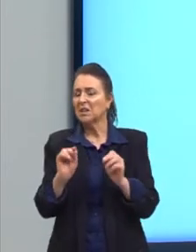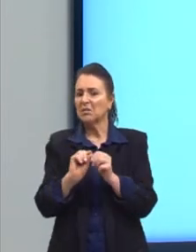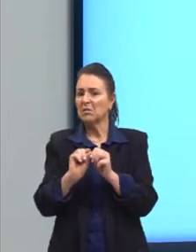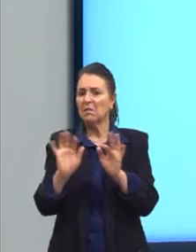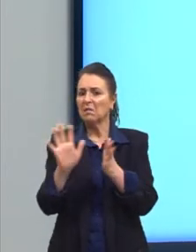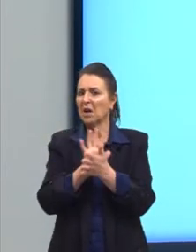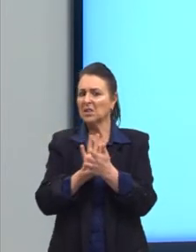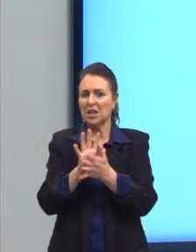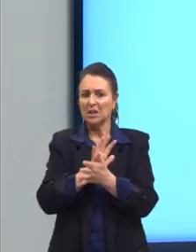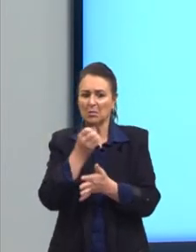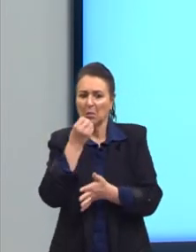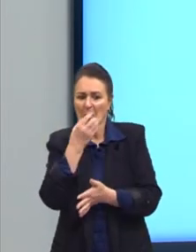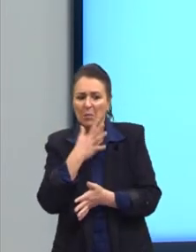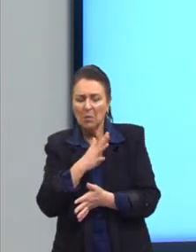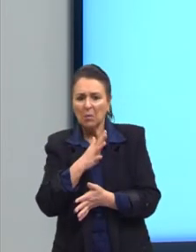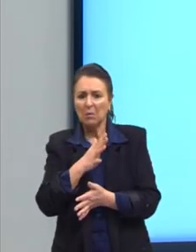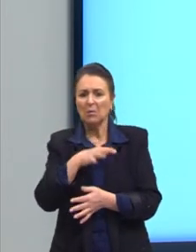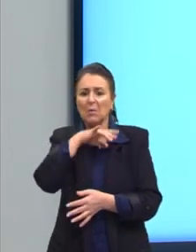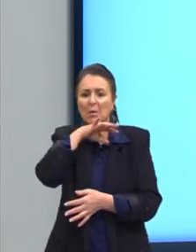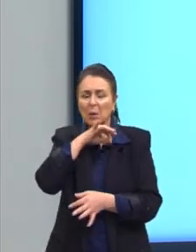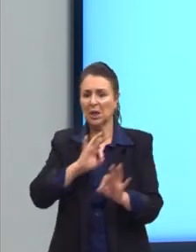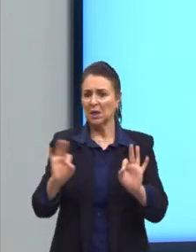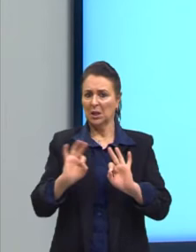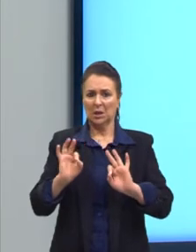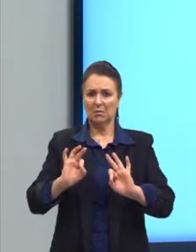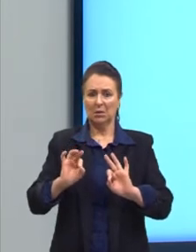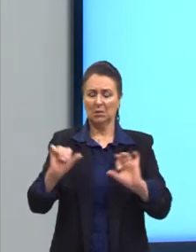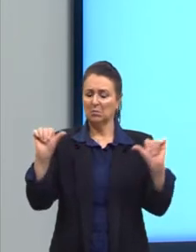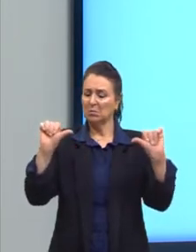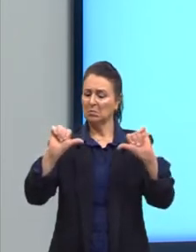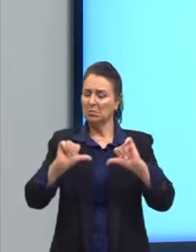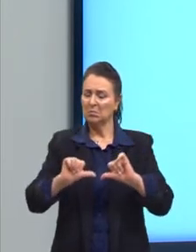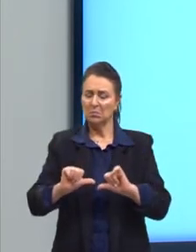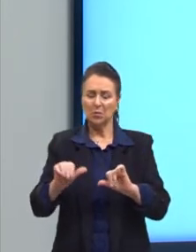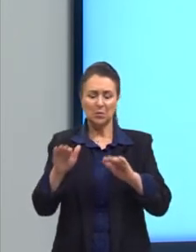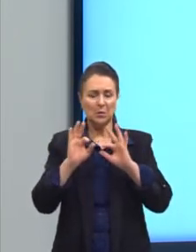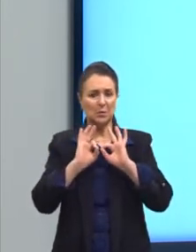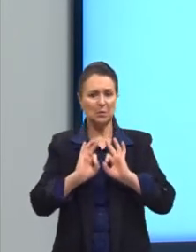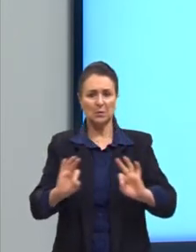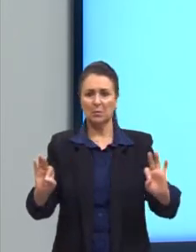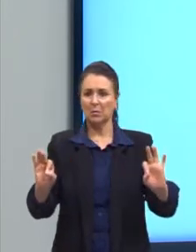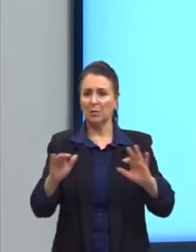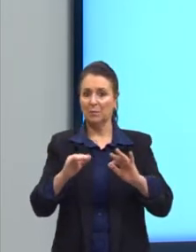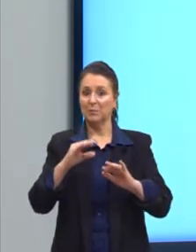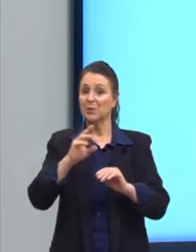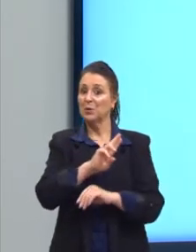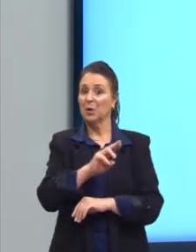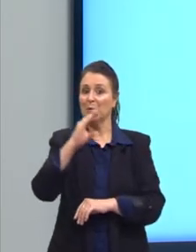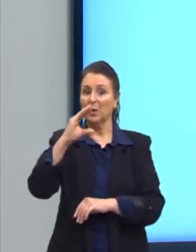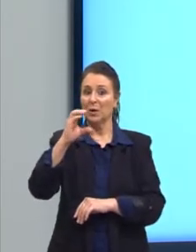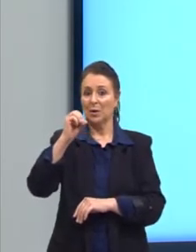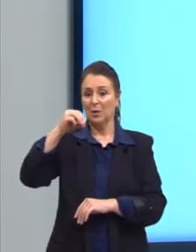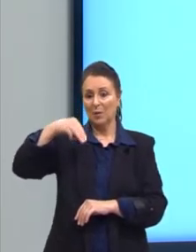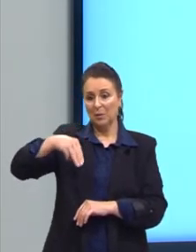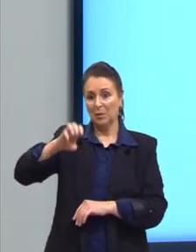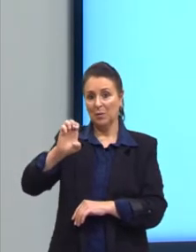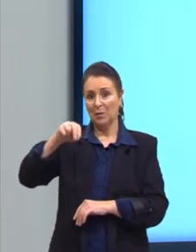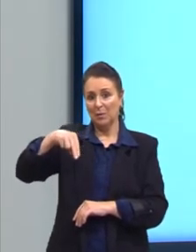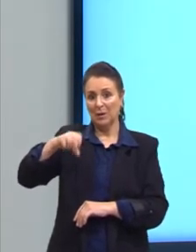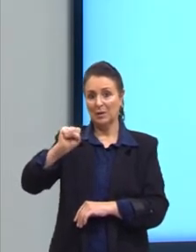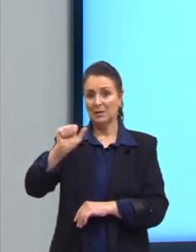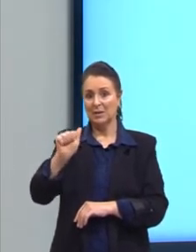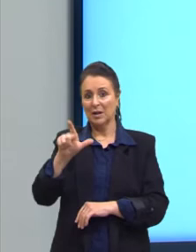beneficiada e nem prejudicada. Então, isso daqui é um comensalismo. Por exemplo, aqui,